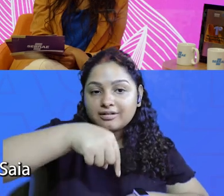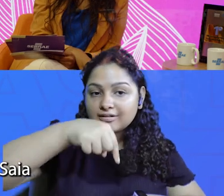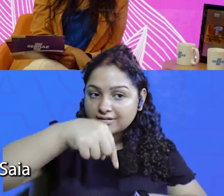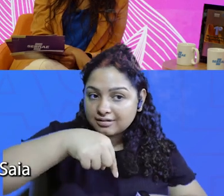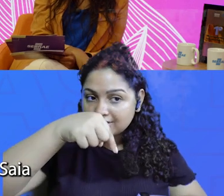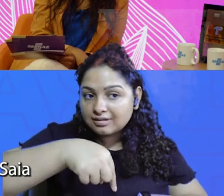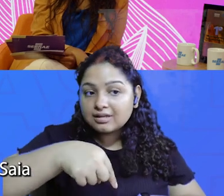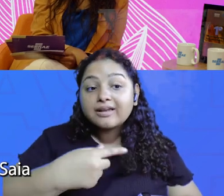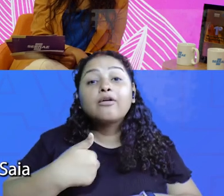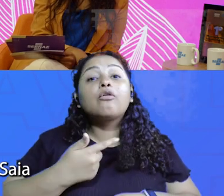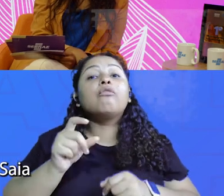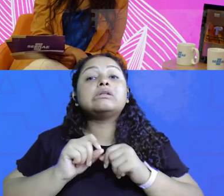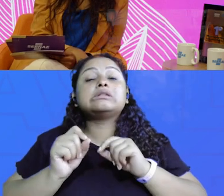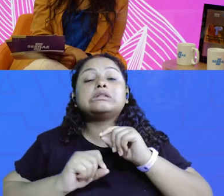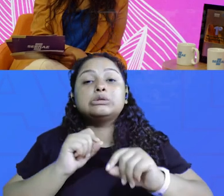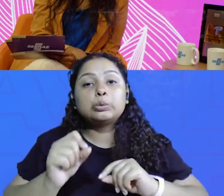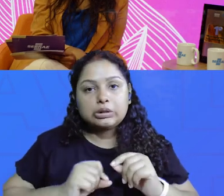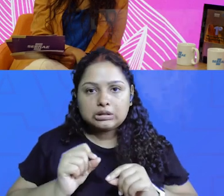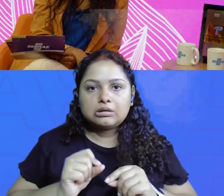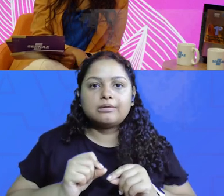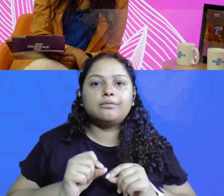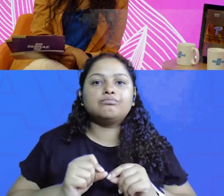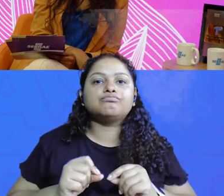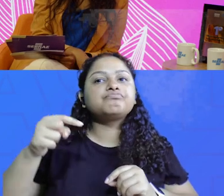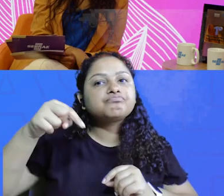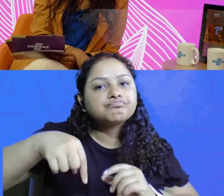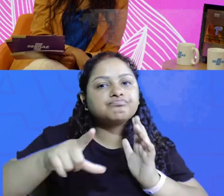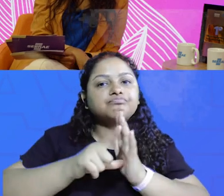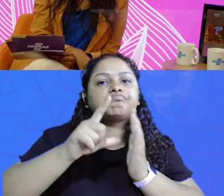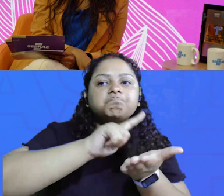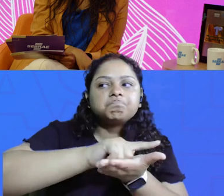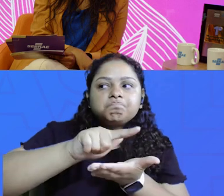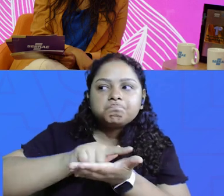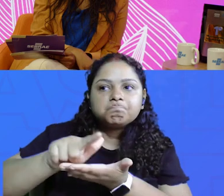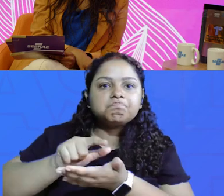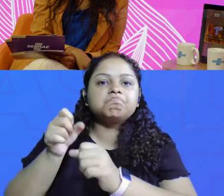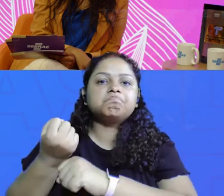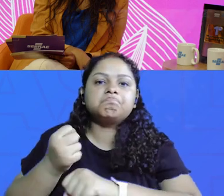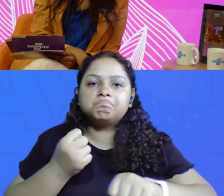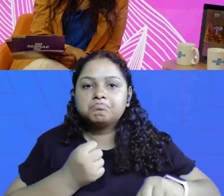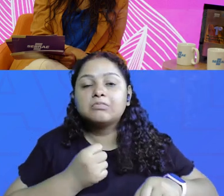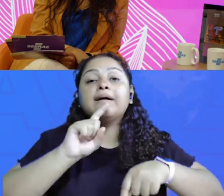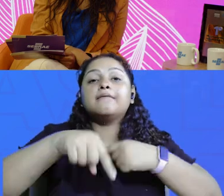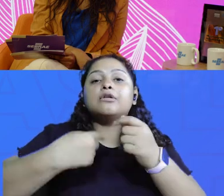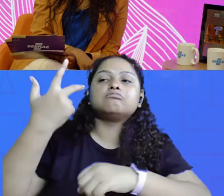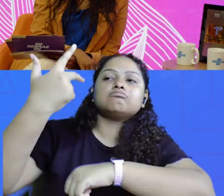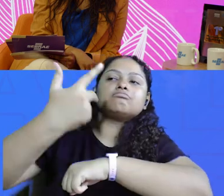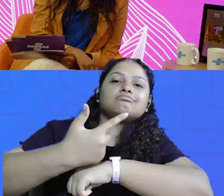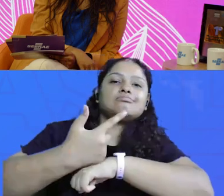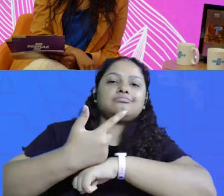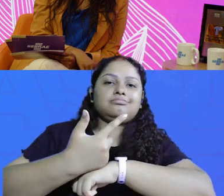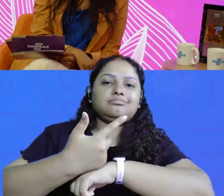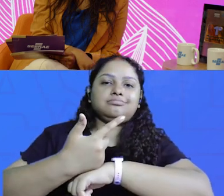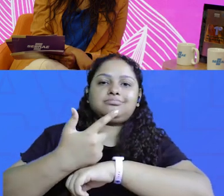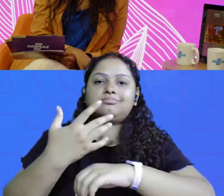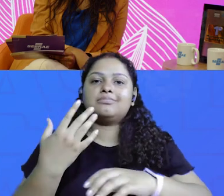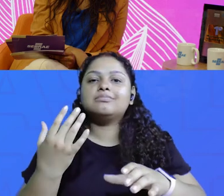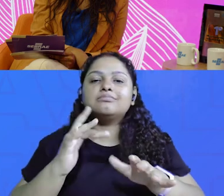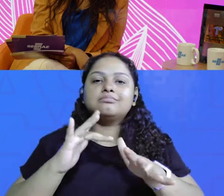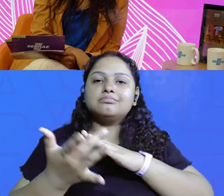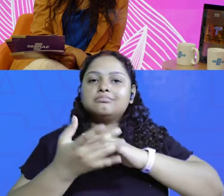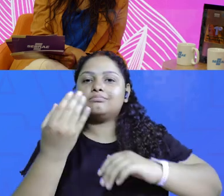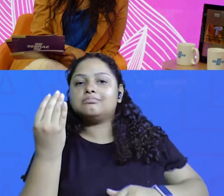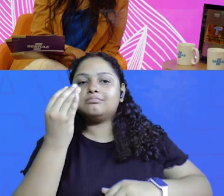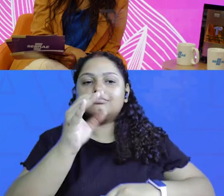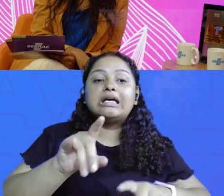acabei de chegar aqui na vestida de saia e o que eu vou fazer agora? Eu vou limpar a loja, vou fazer um Reels, né, para